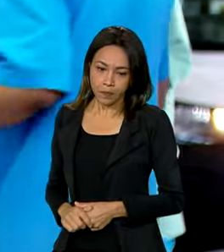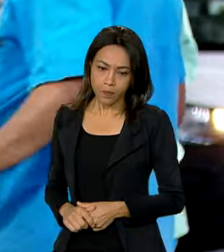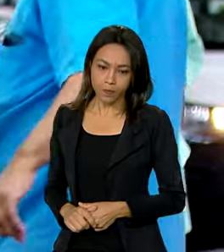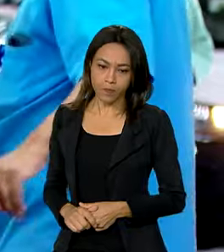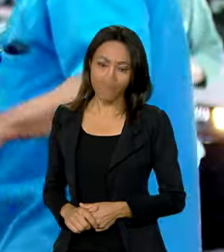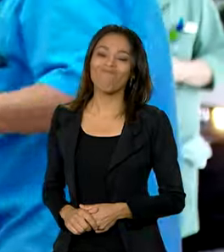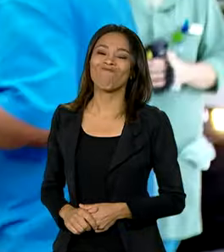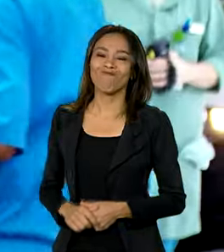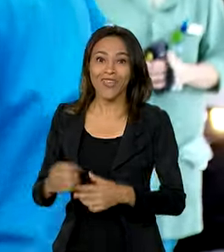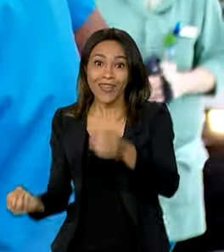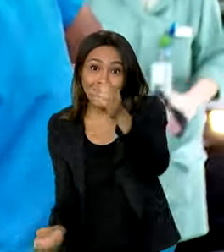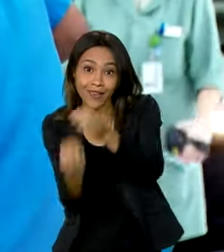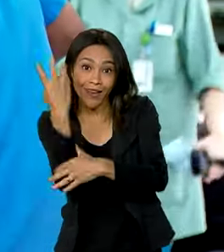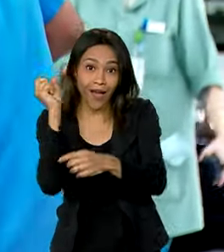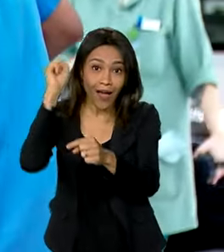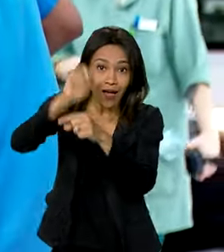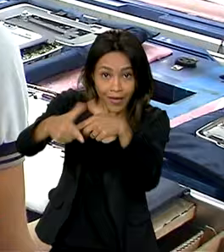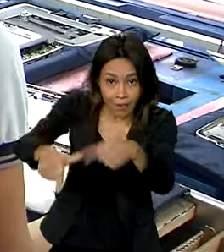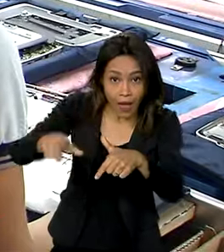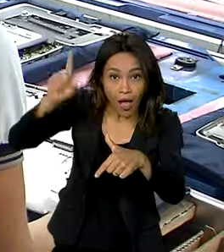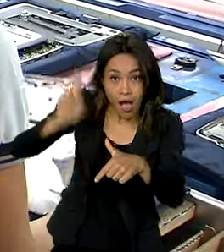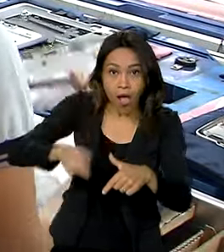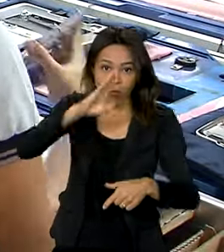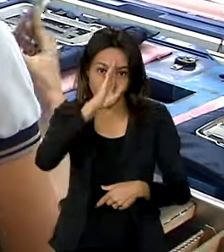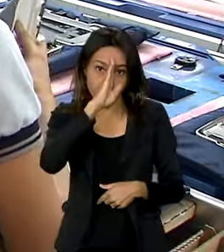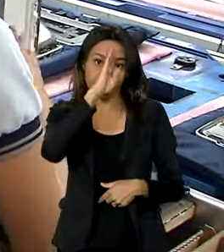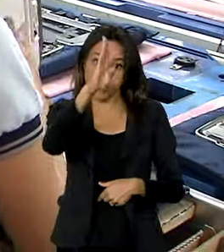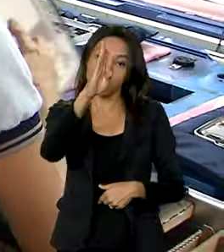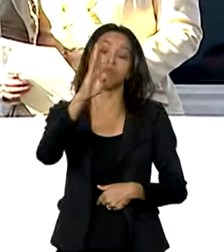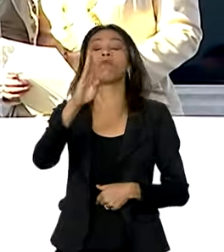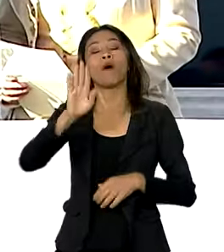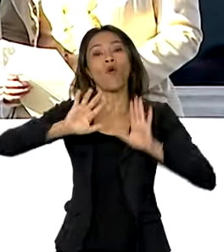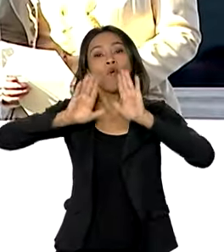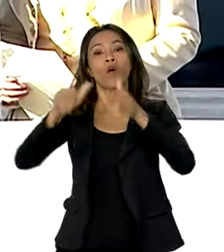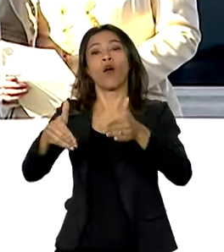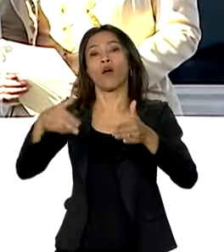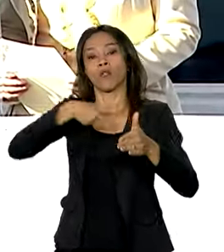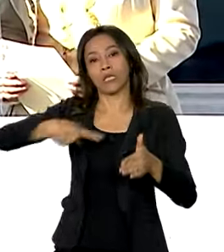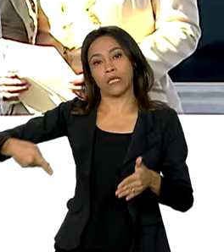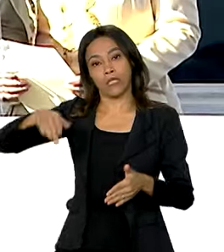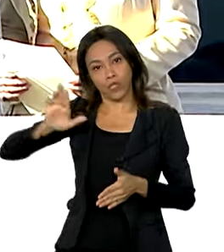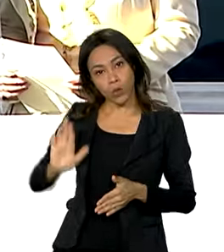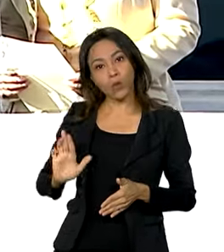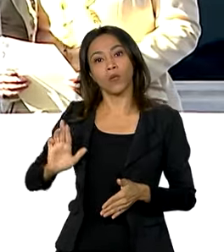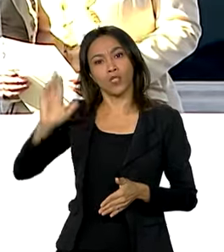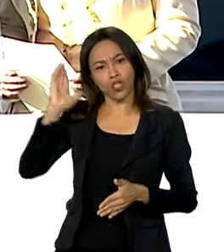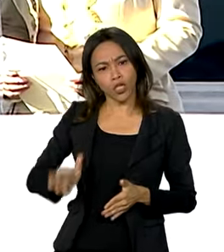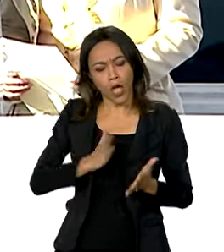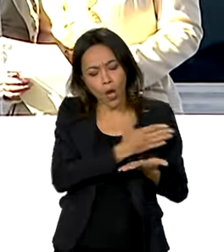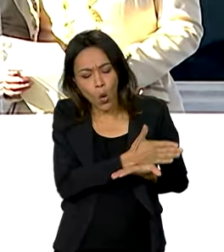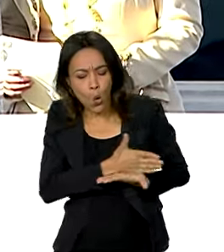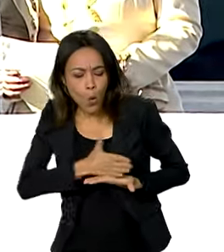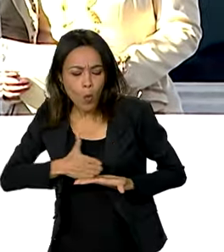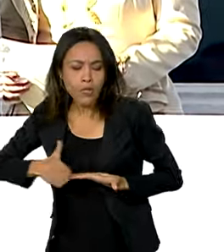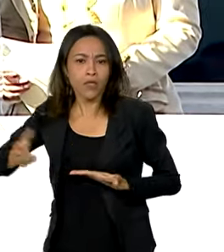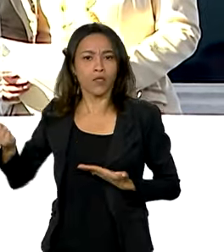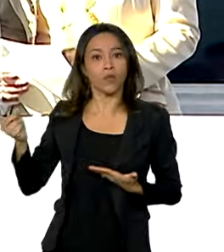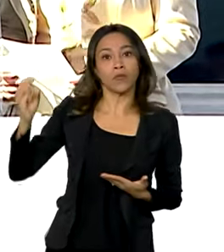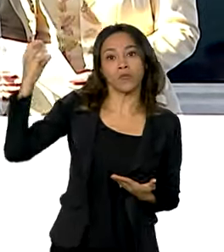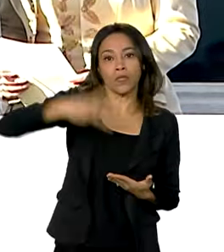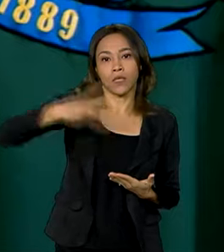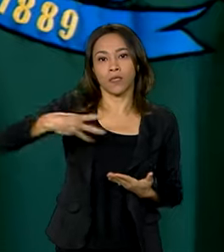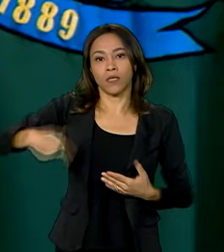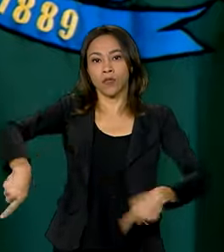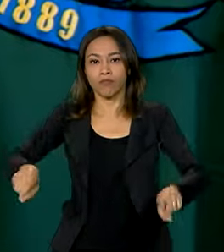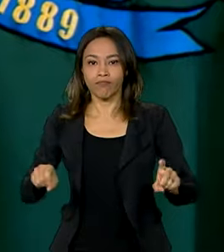Criar mais empregos foi uma das prioridades estabelecidas pelo presidente Lula já no início do seu terceiro mandato.